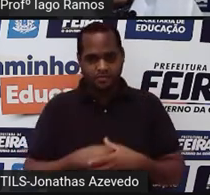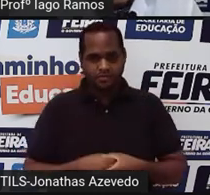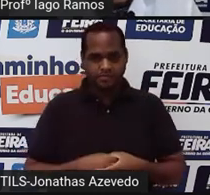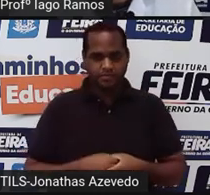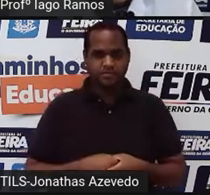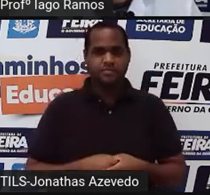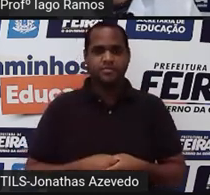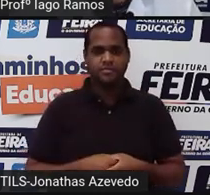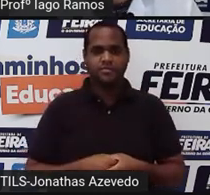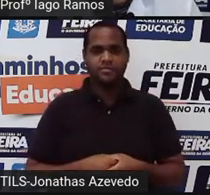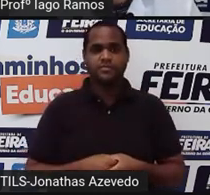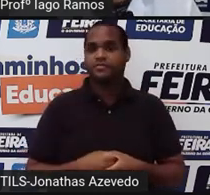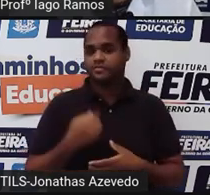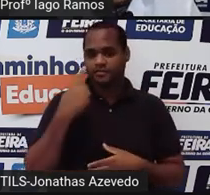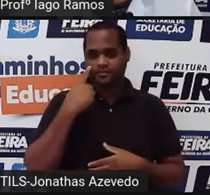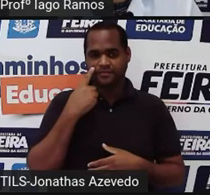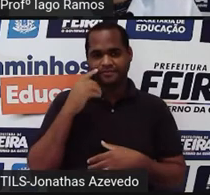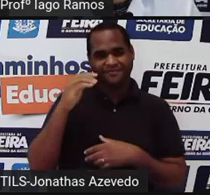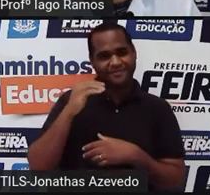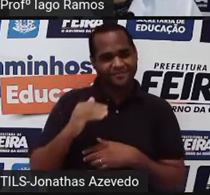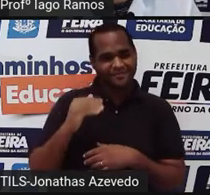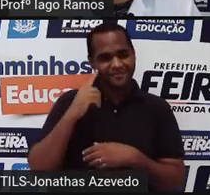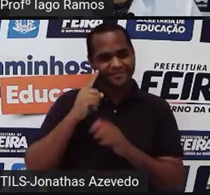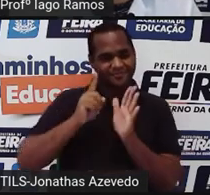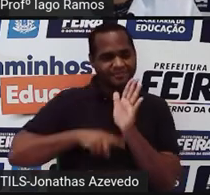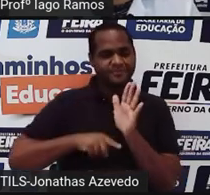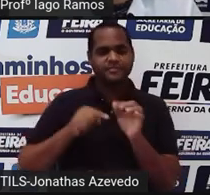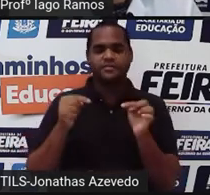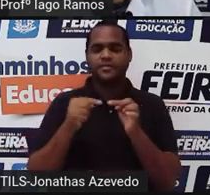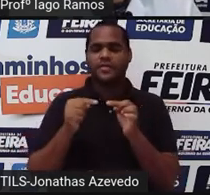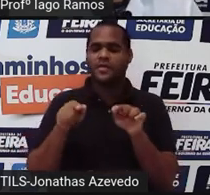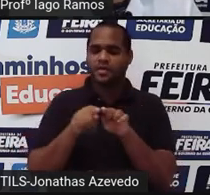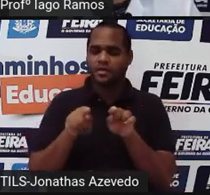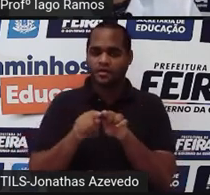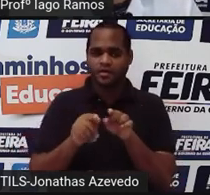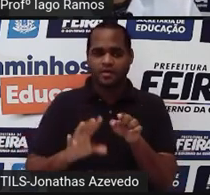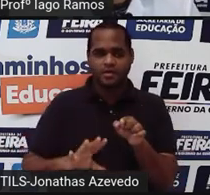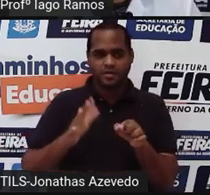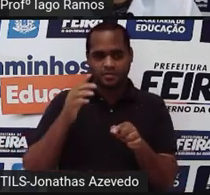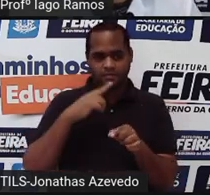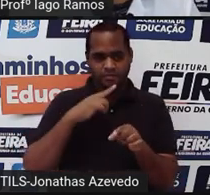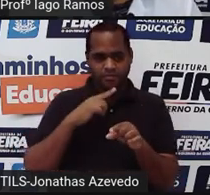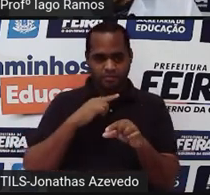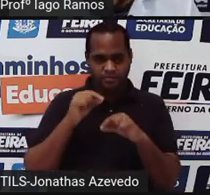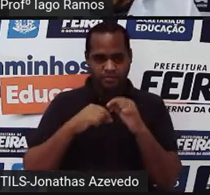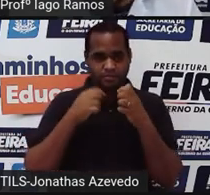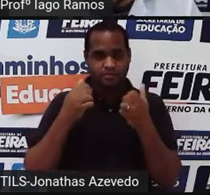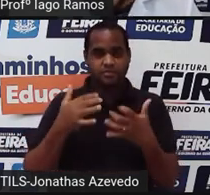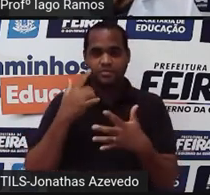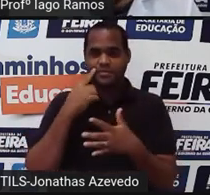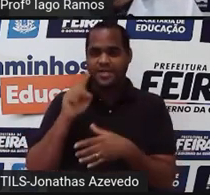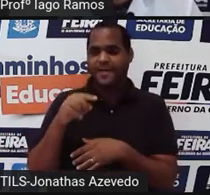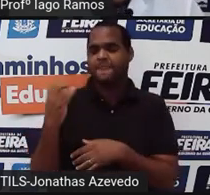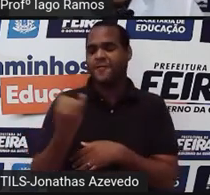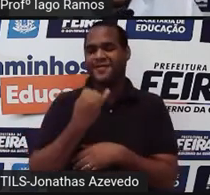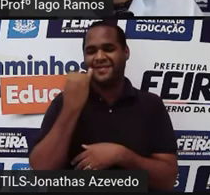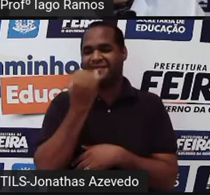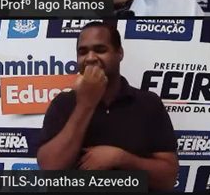negativo, tá bom? E esse daí acontece uma coisa também bastante interessante, tá?